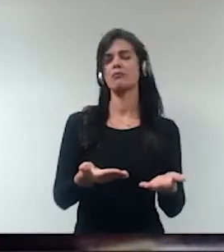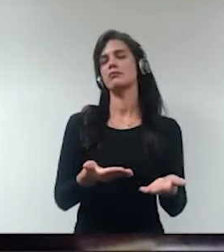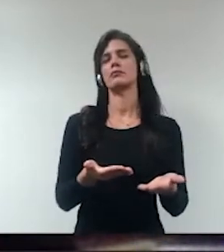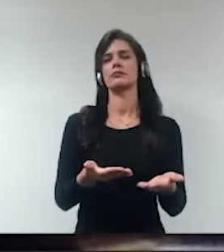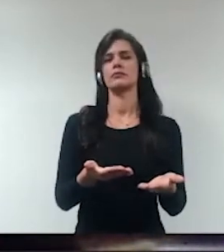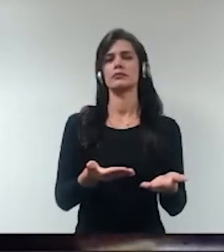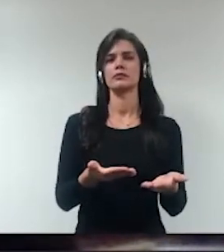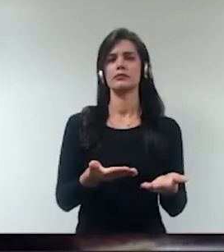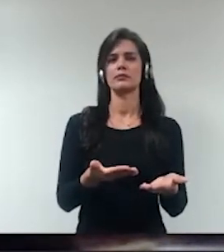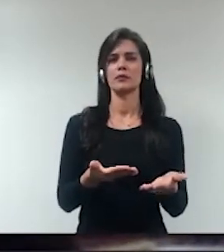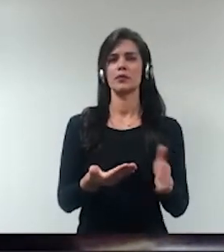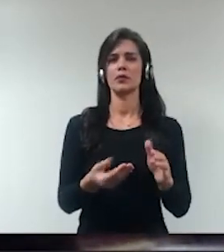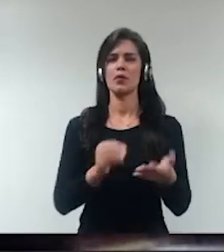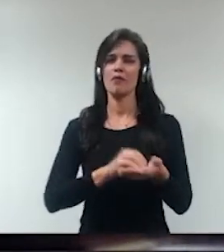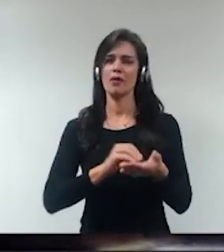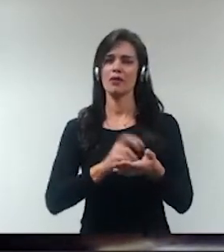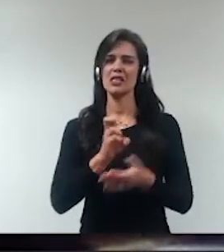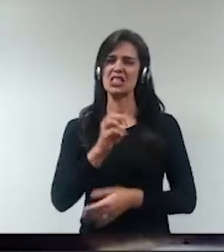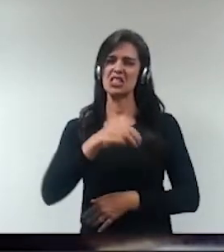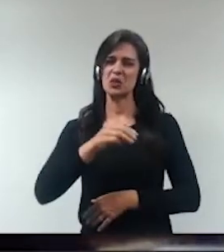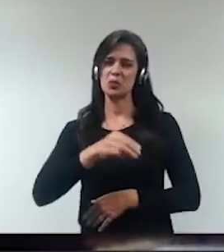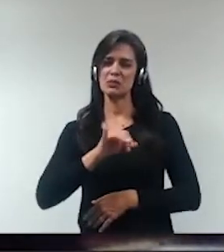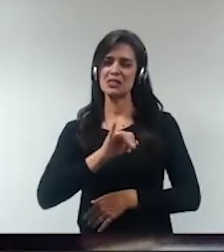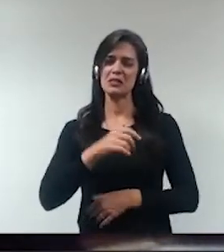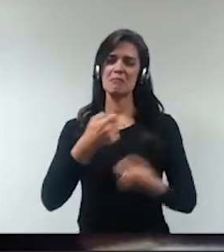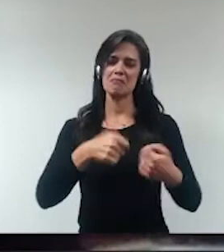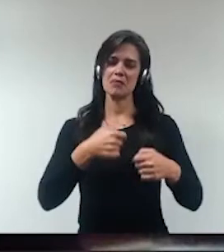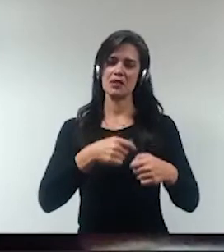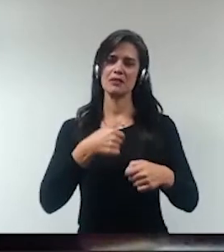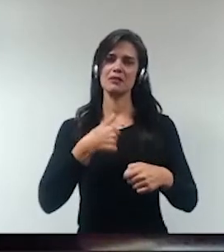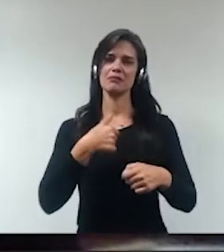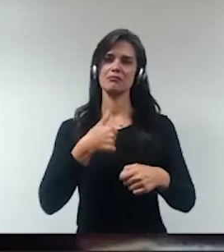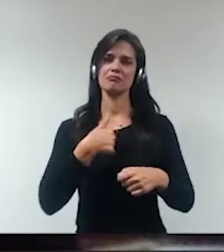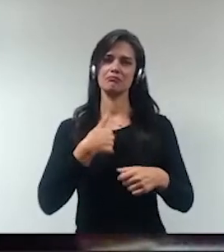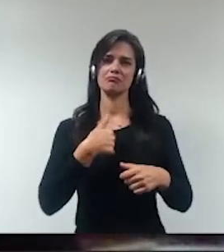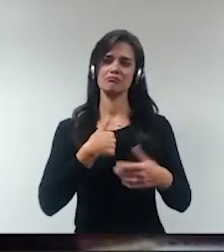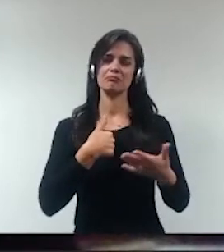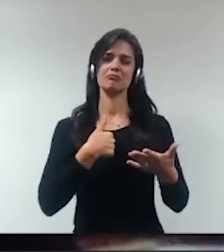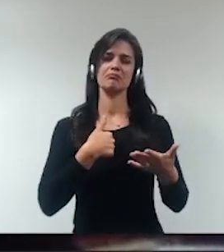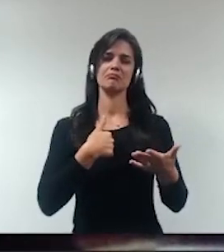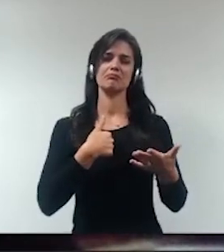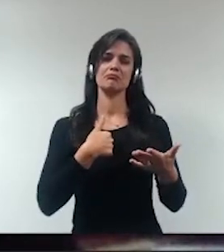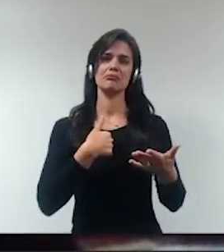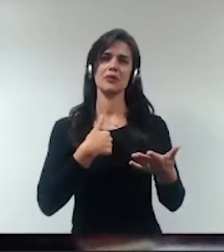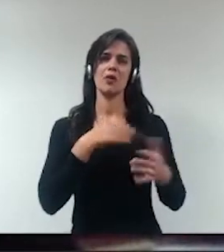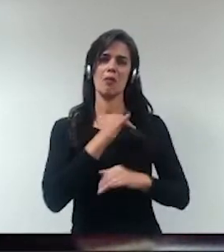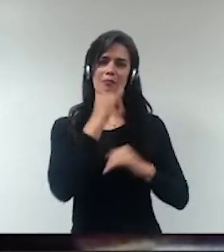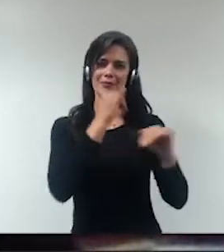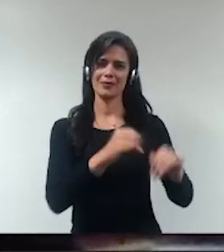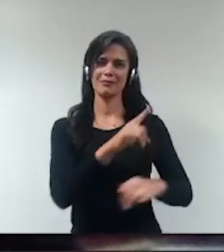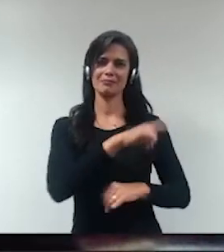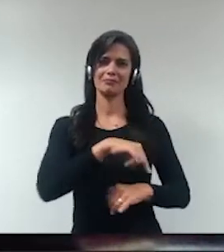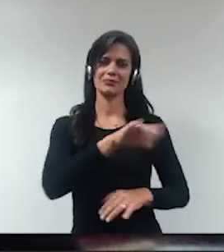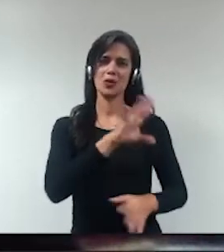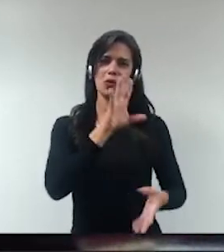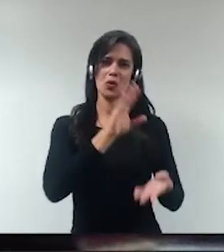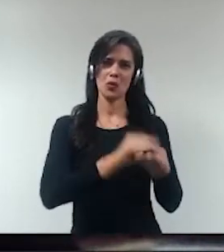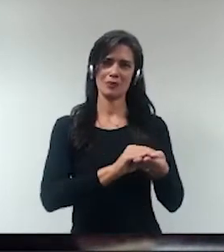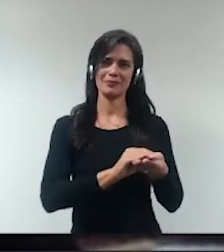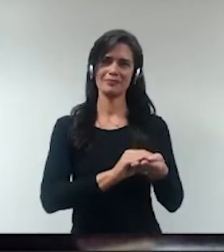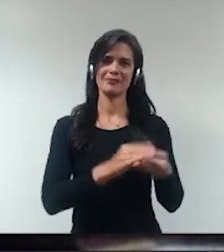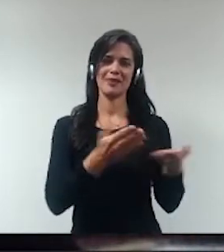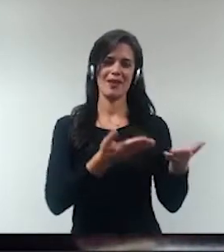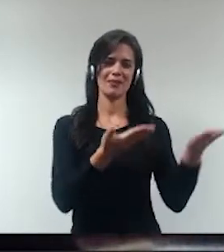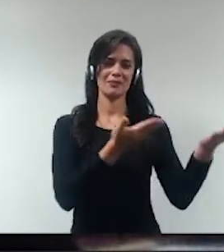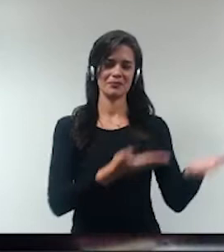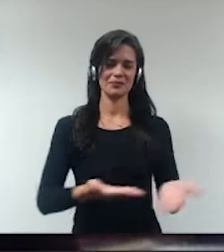faltando 5, de repente, se o senhor precisar, eu peço que o senhor, então, faça as suas considerações finais, ok? A palavra está